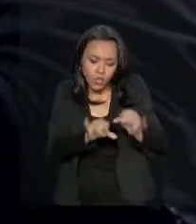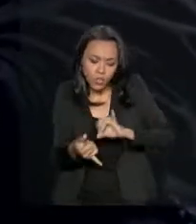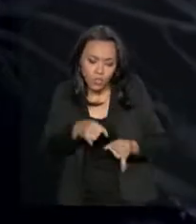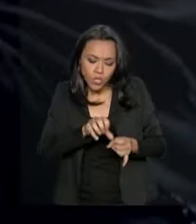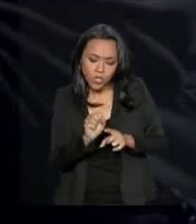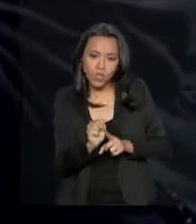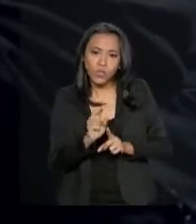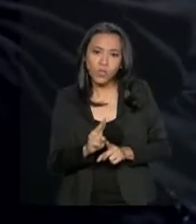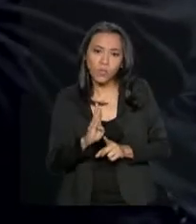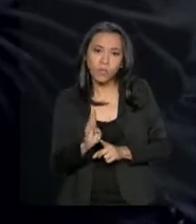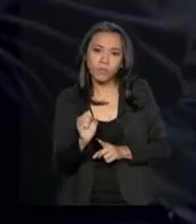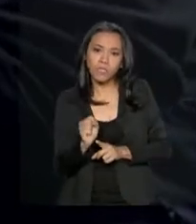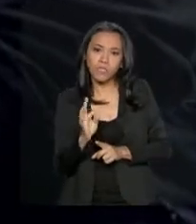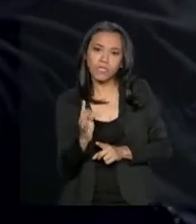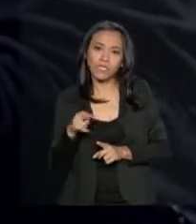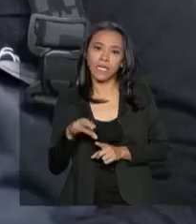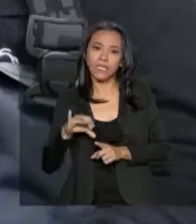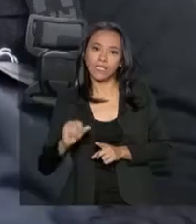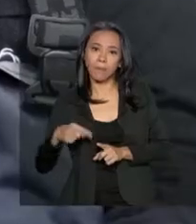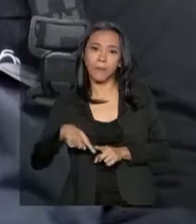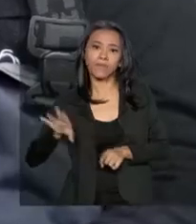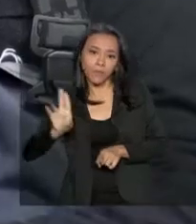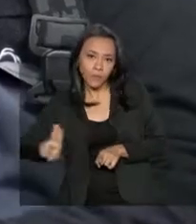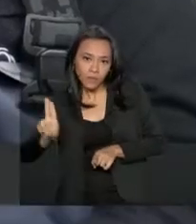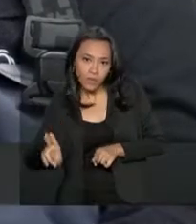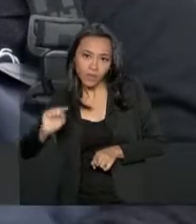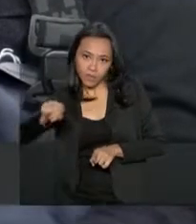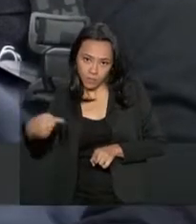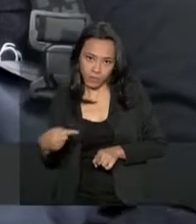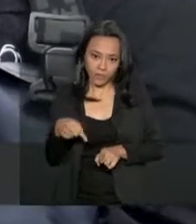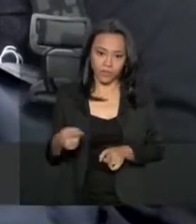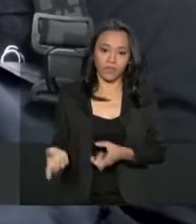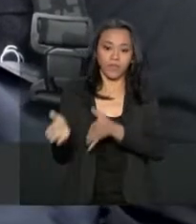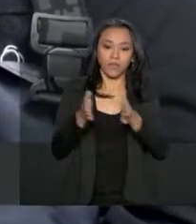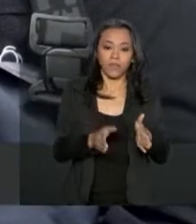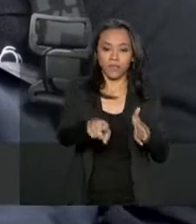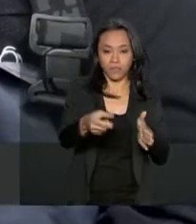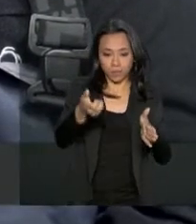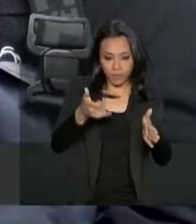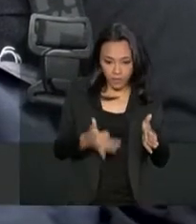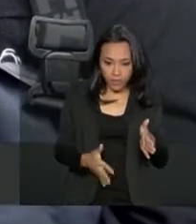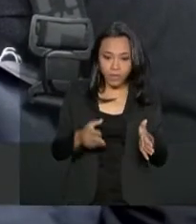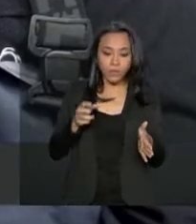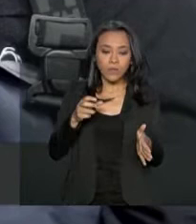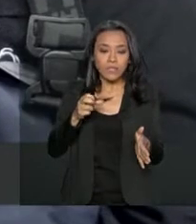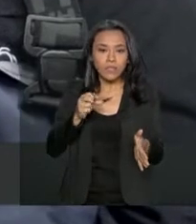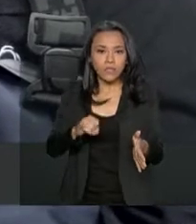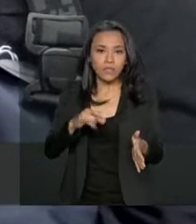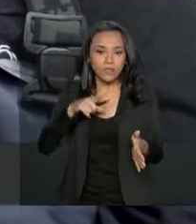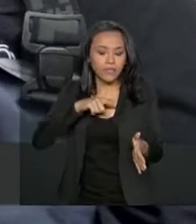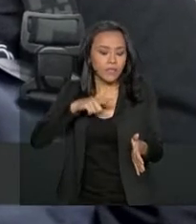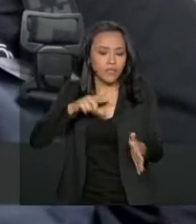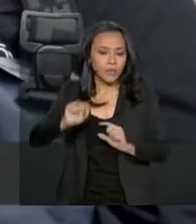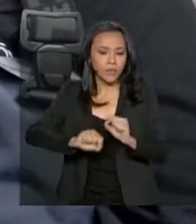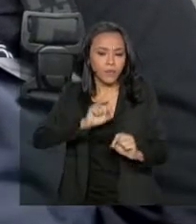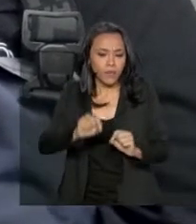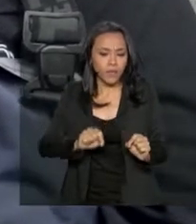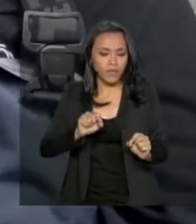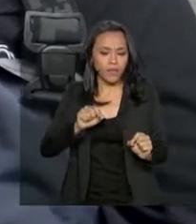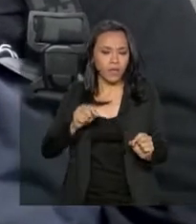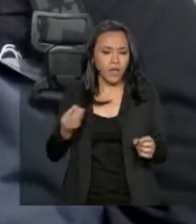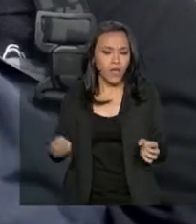ter aplicações práticas. Uma das nossas ideias também é ver se existe alguma vantagem de se